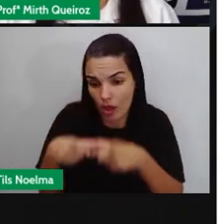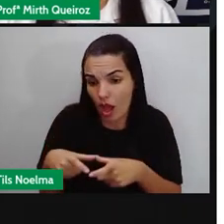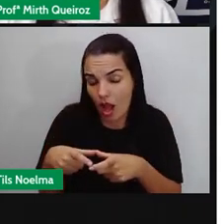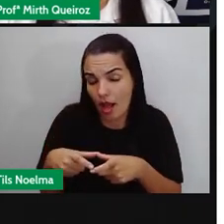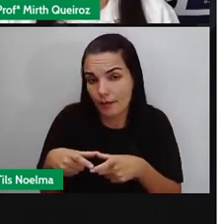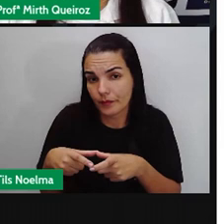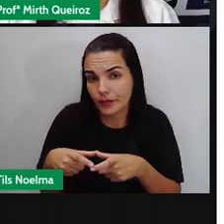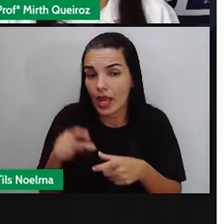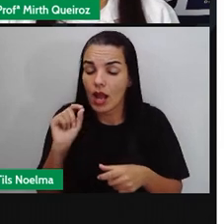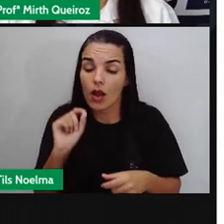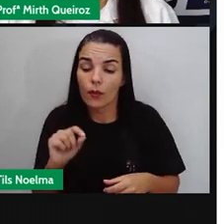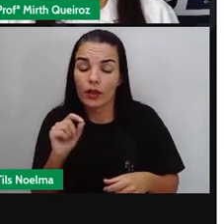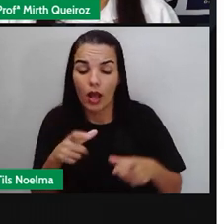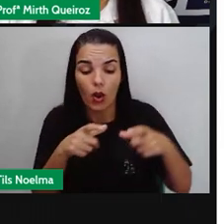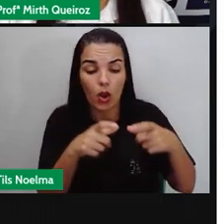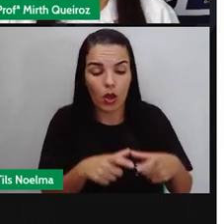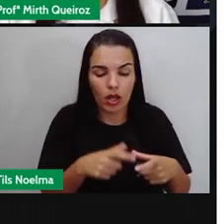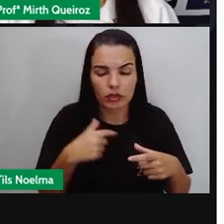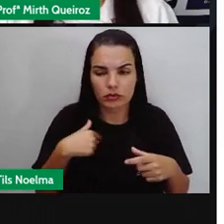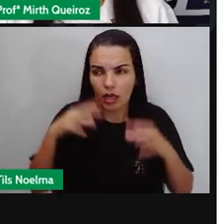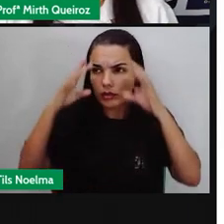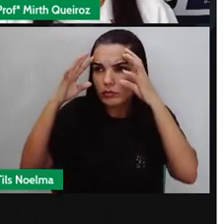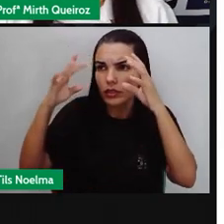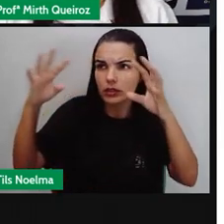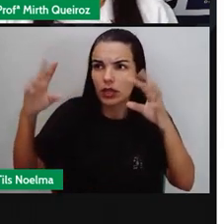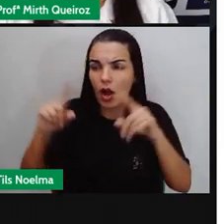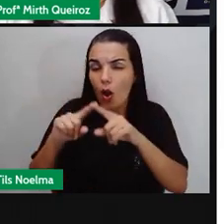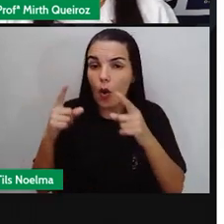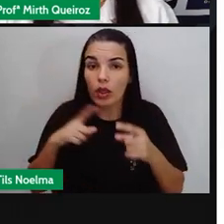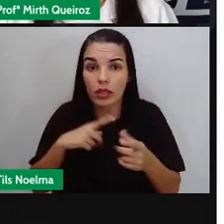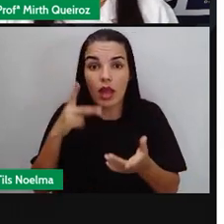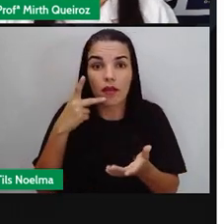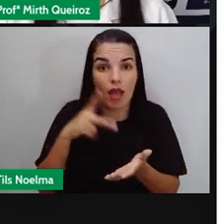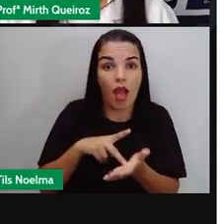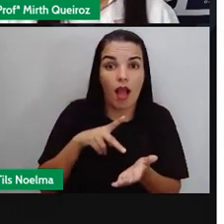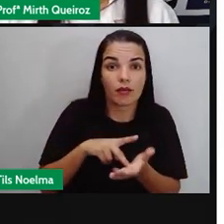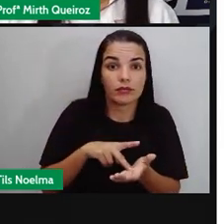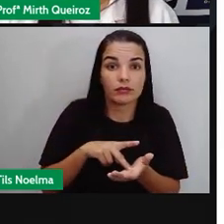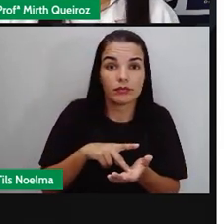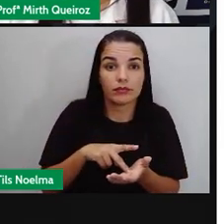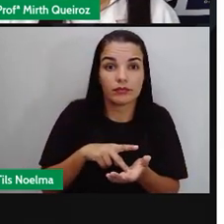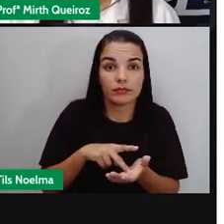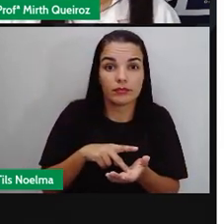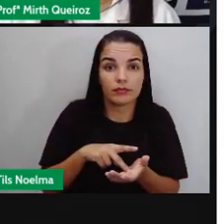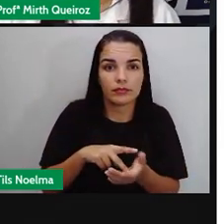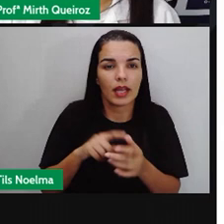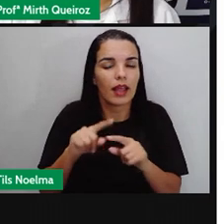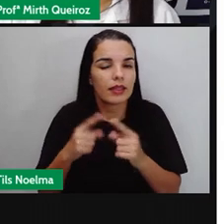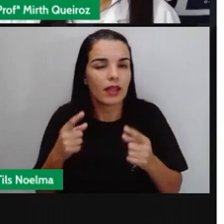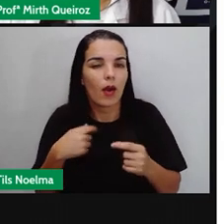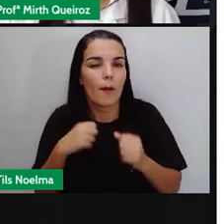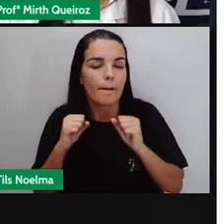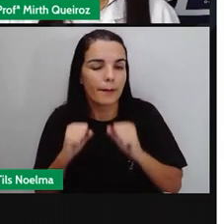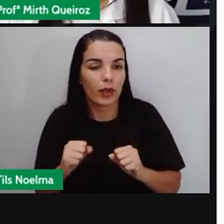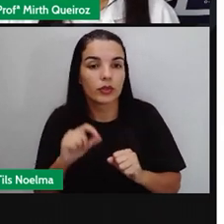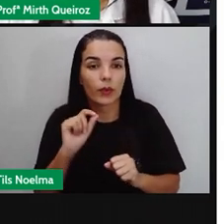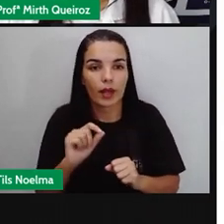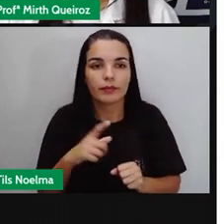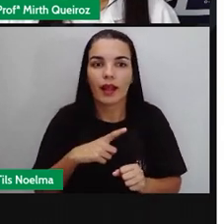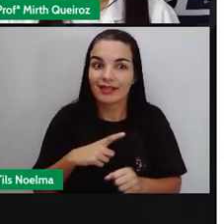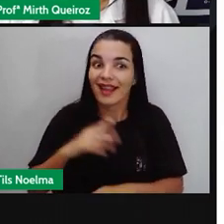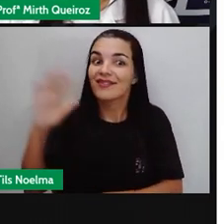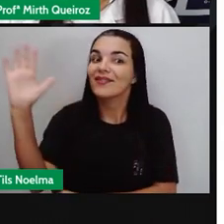local é um local da nossa imaginação? Ou ele é real? O que acontece em cada lugar? Nós temos aí a